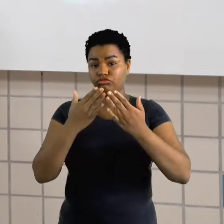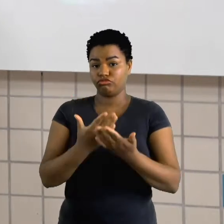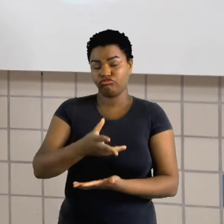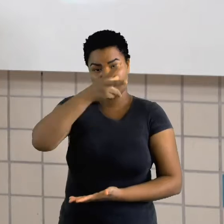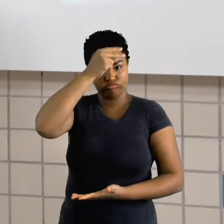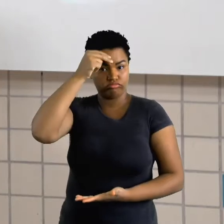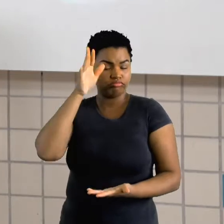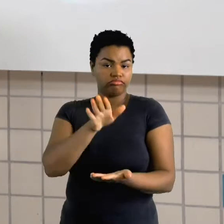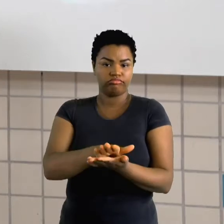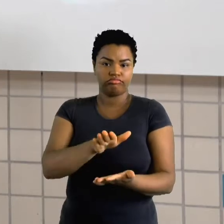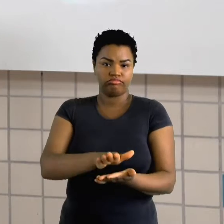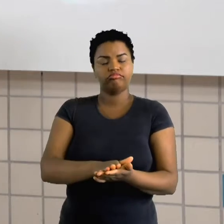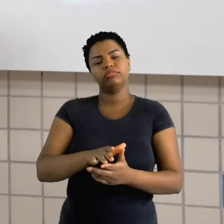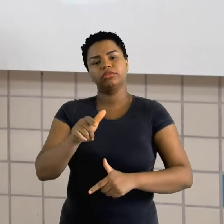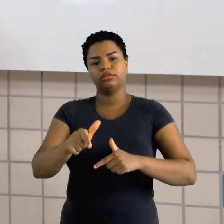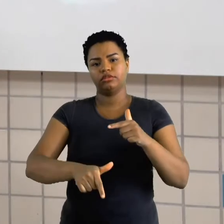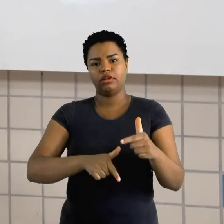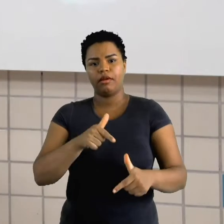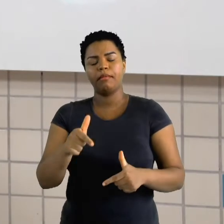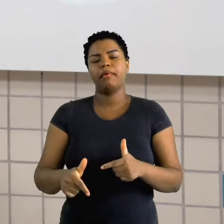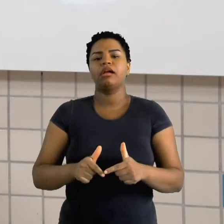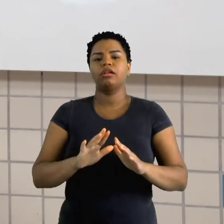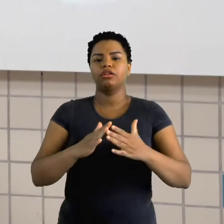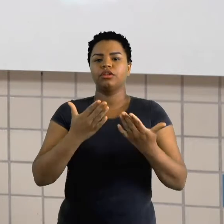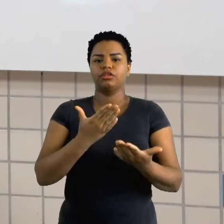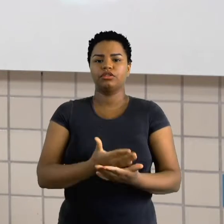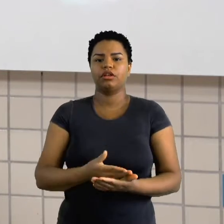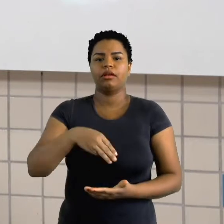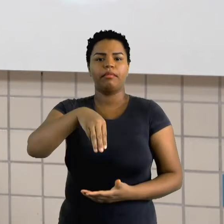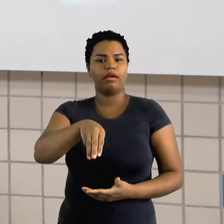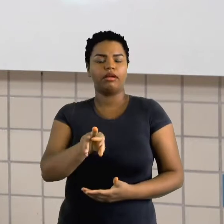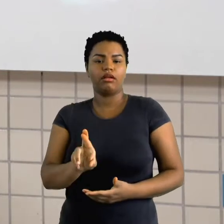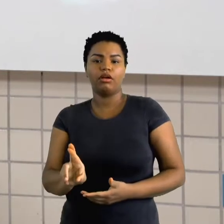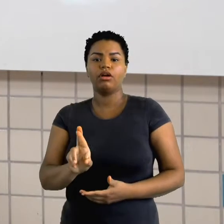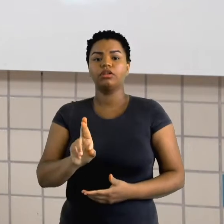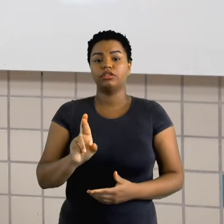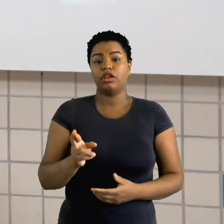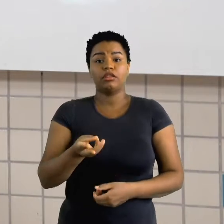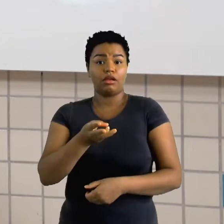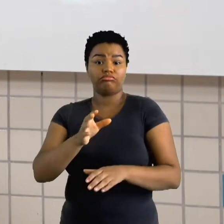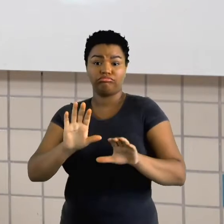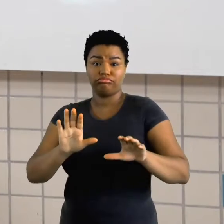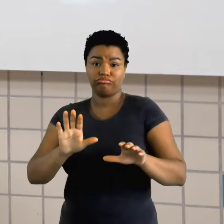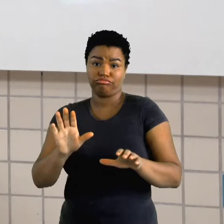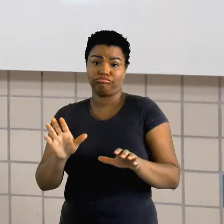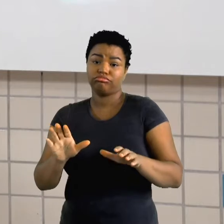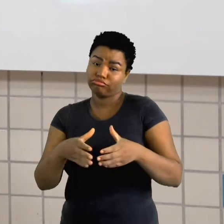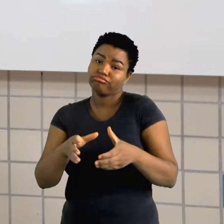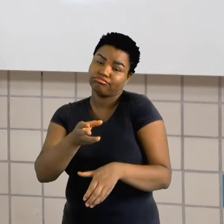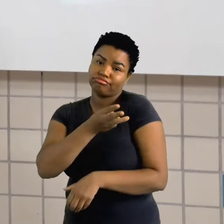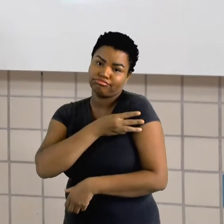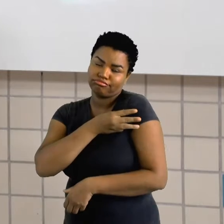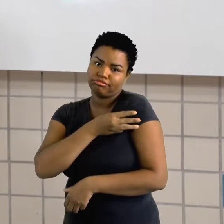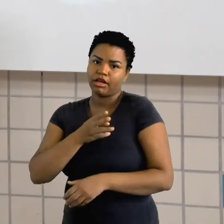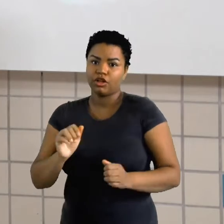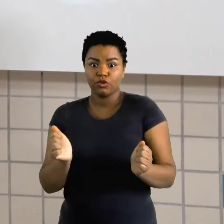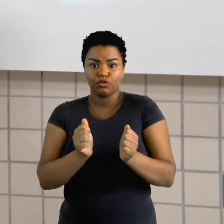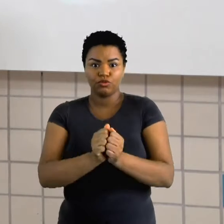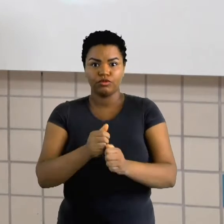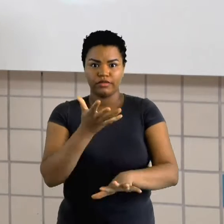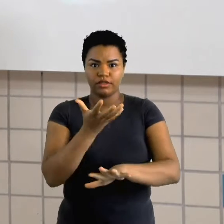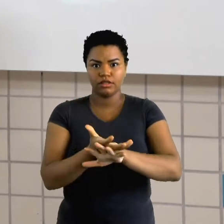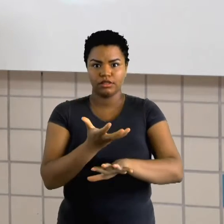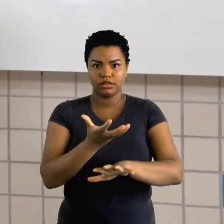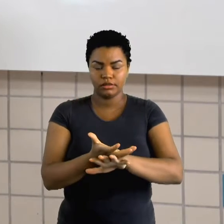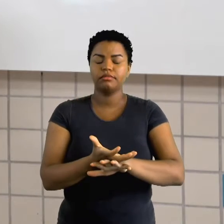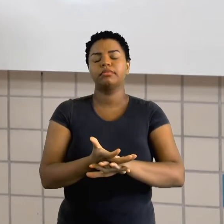Trabalho na Escola Municipal Maria Rosa de Castro Salles com as turmas do terceiro ano. Juntos, trabalharemos o componente curricular de